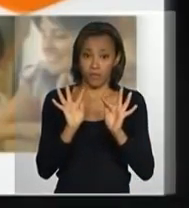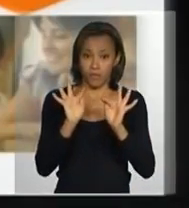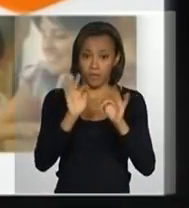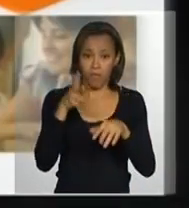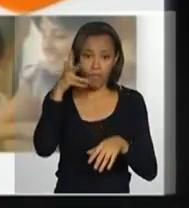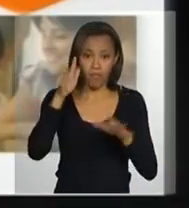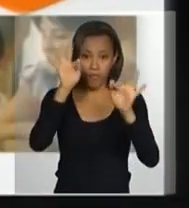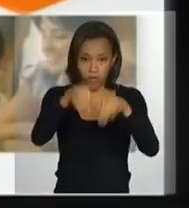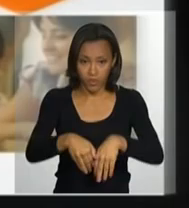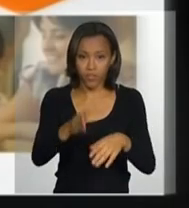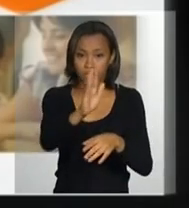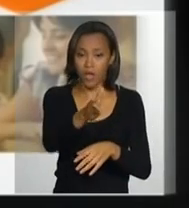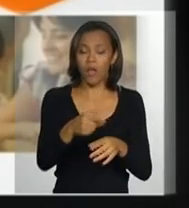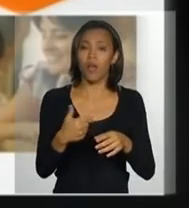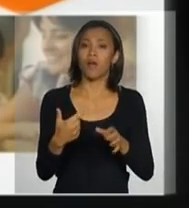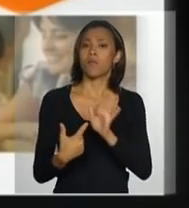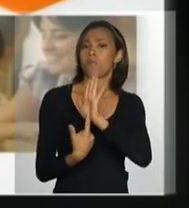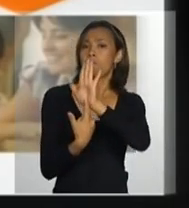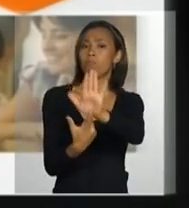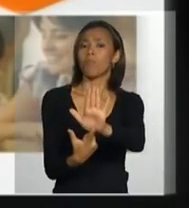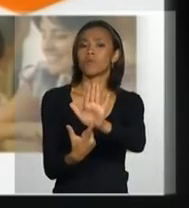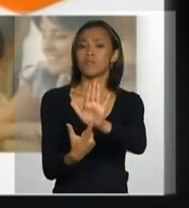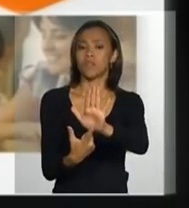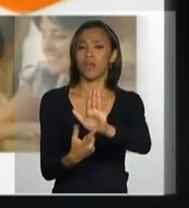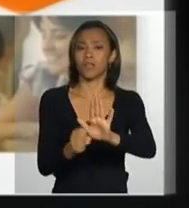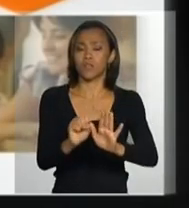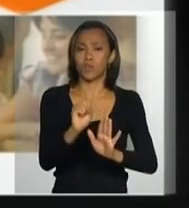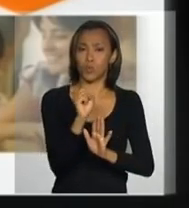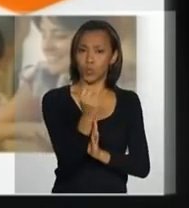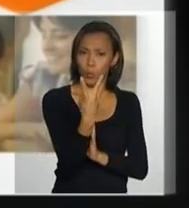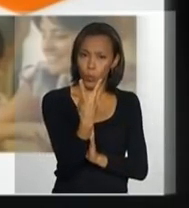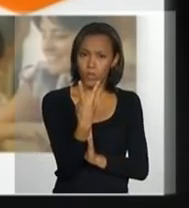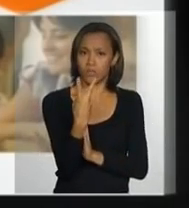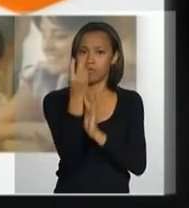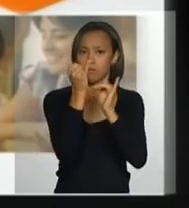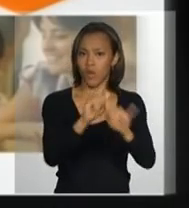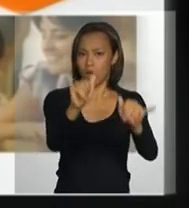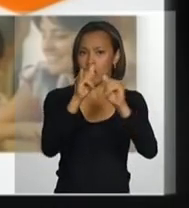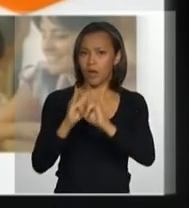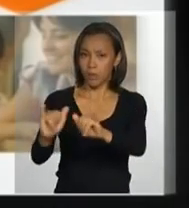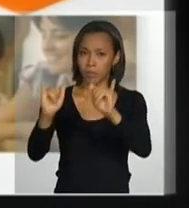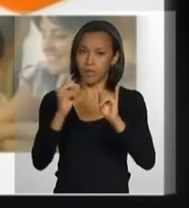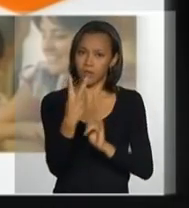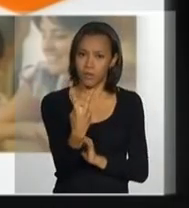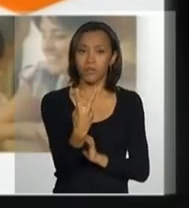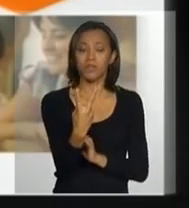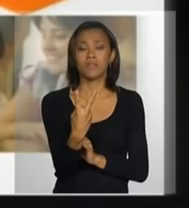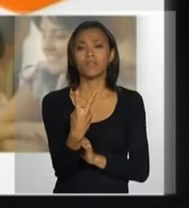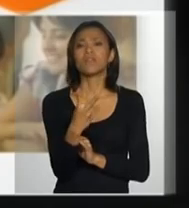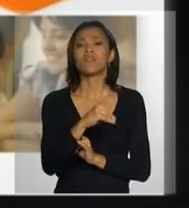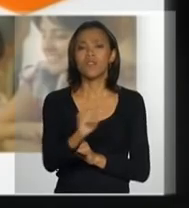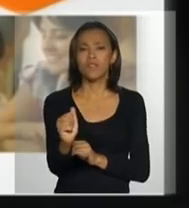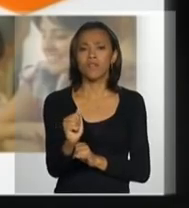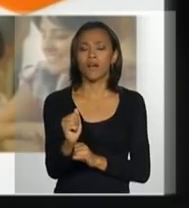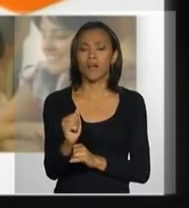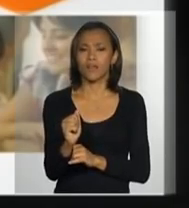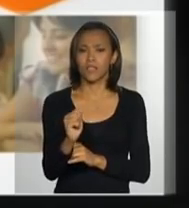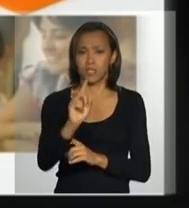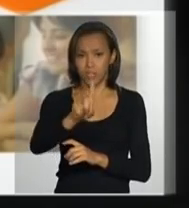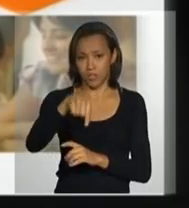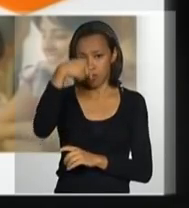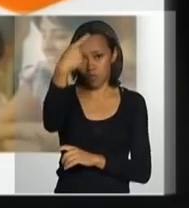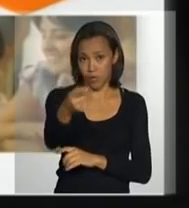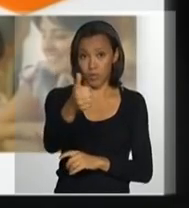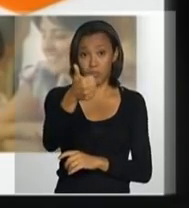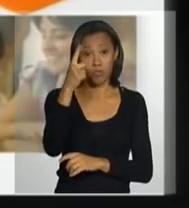nós gostaríamos de apresentar as duas campanhas que irão ao ar a partir do próximo